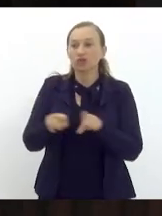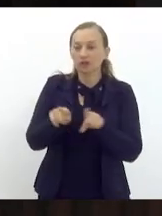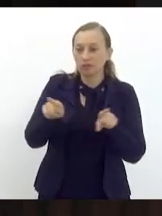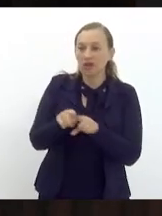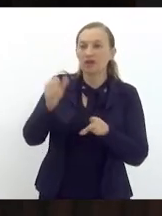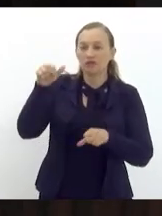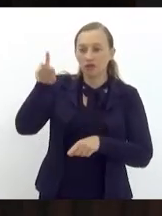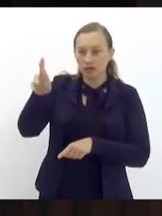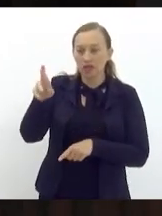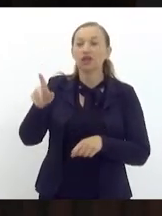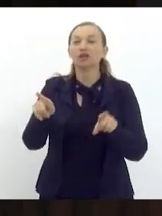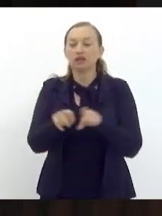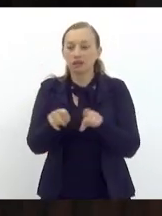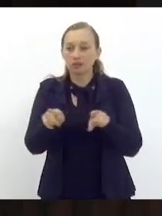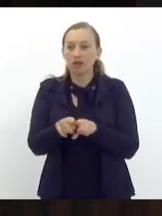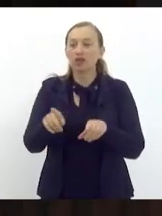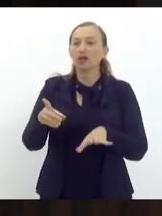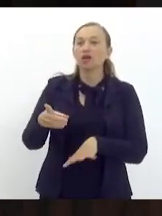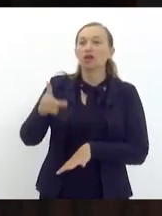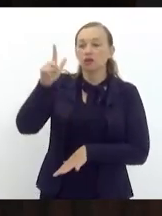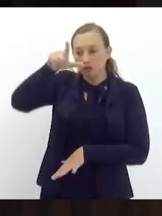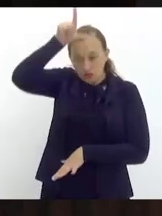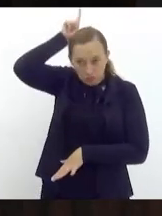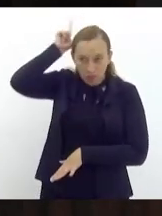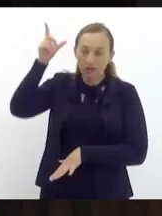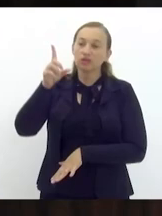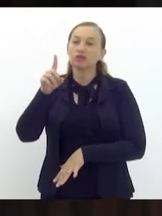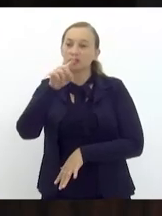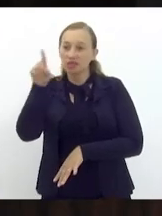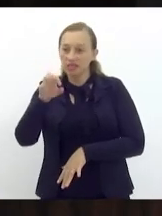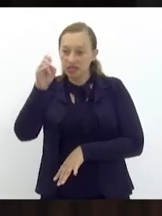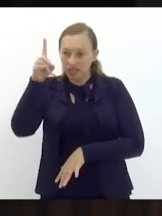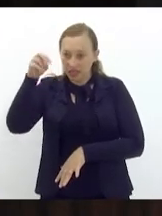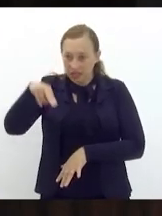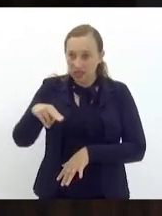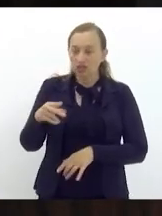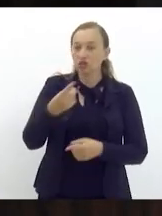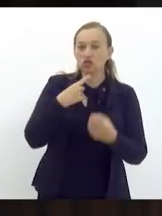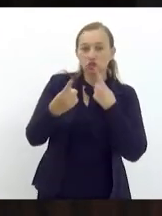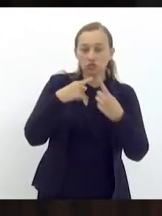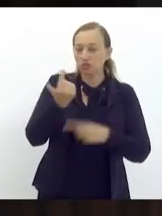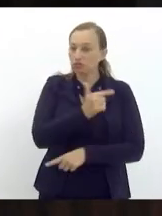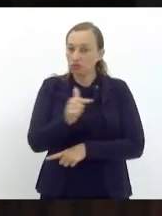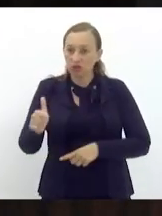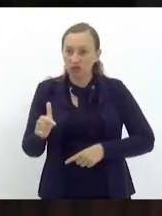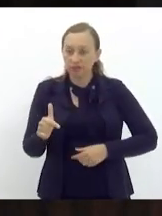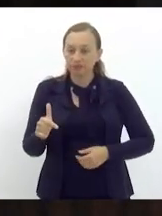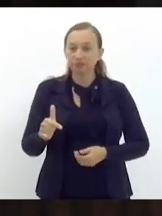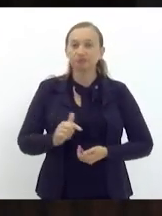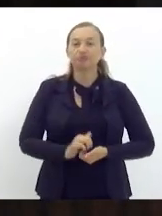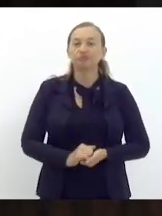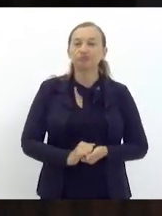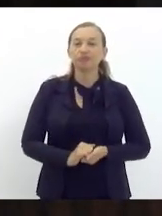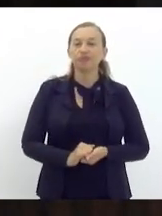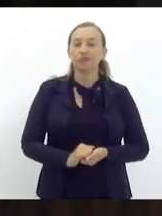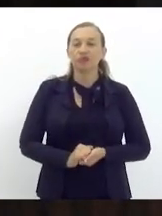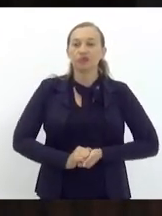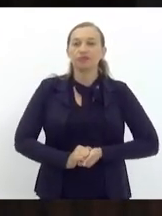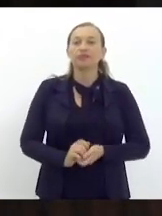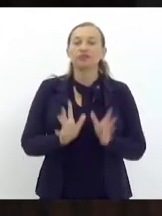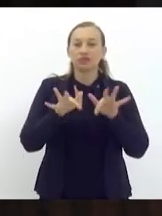Paulo, e Zeidã, em discussão. Não havendo quem queira discutir,